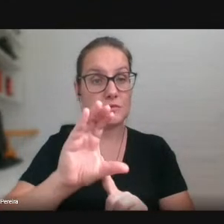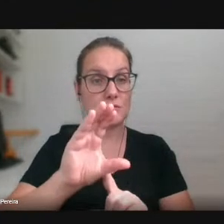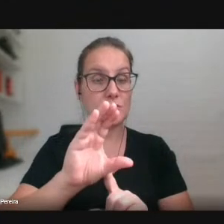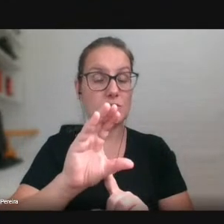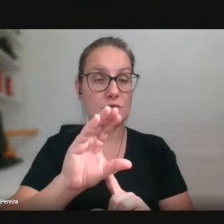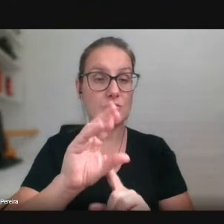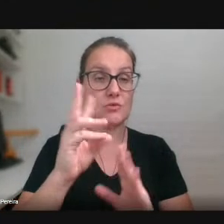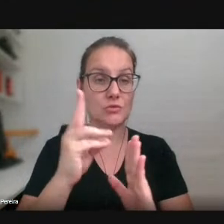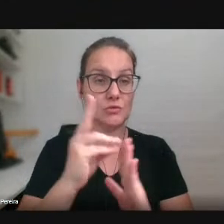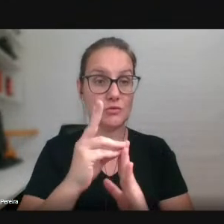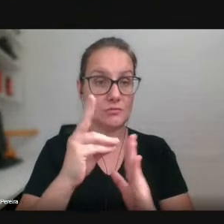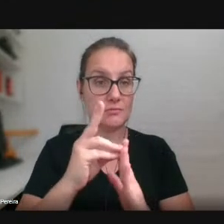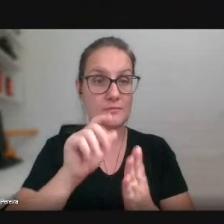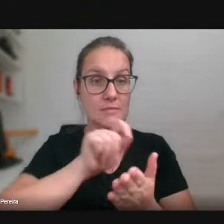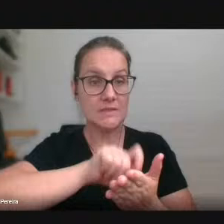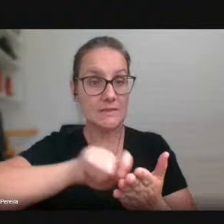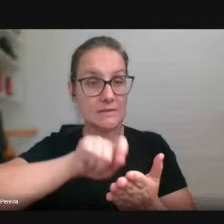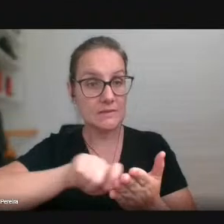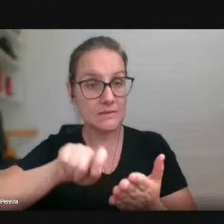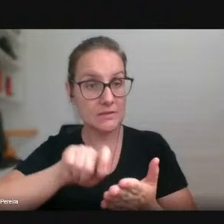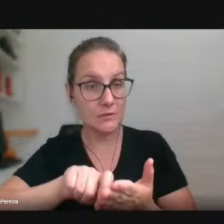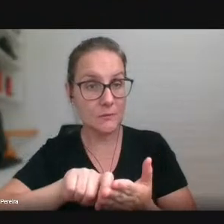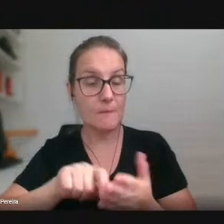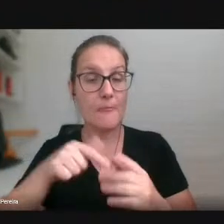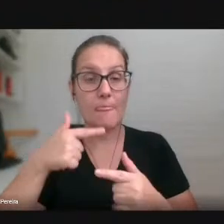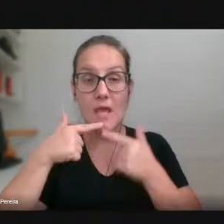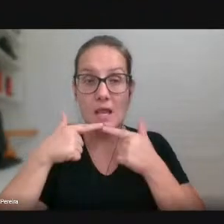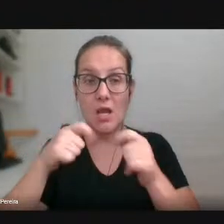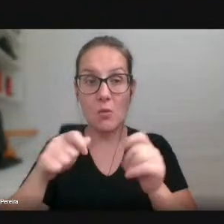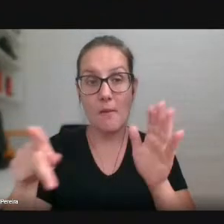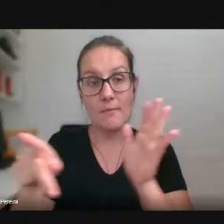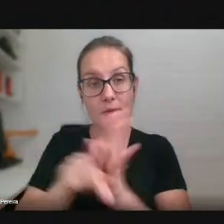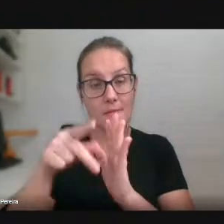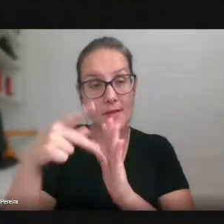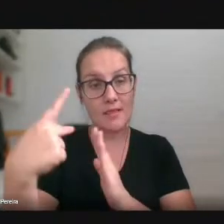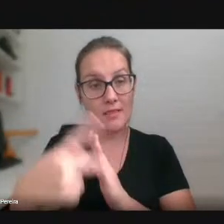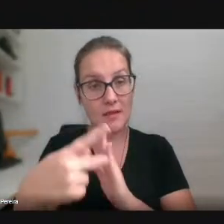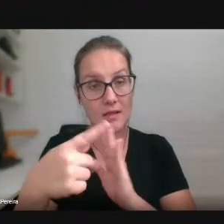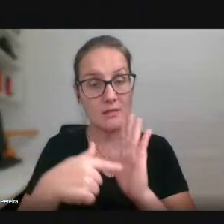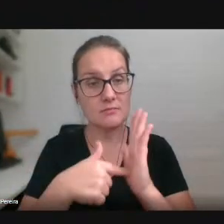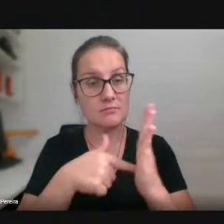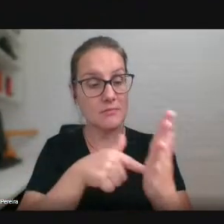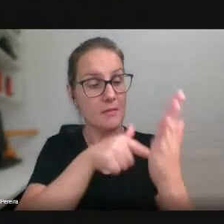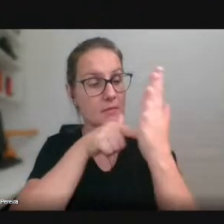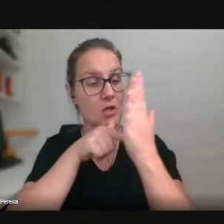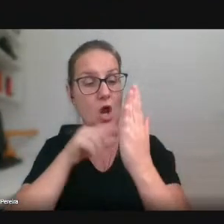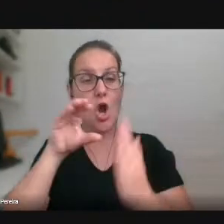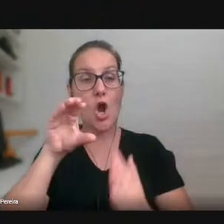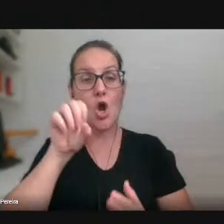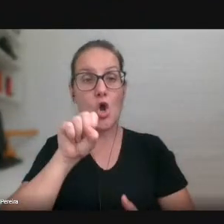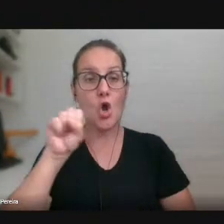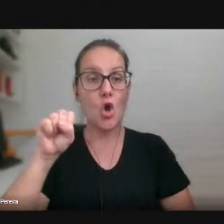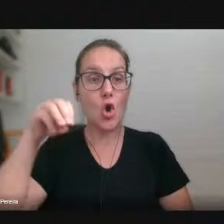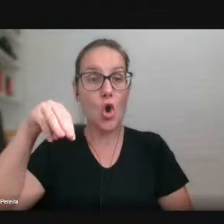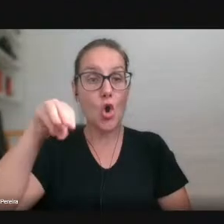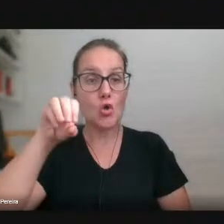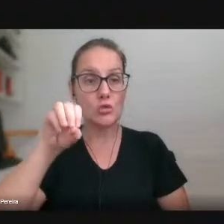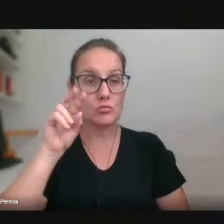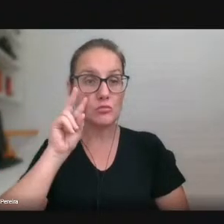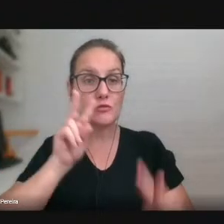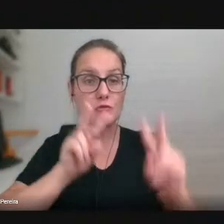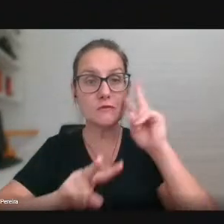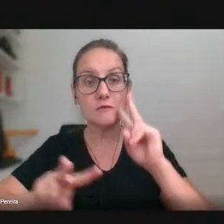escritos em Guarani ou Terena eles apresentam a cosmovisão dos povos indígenas sobre o